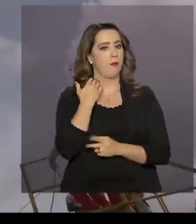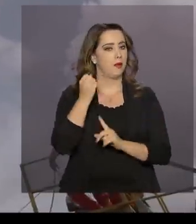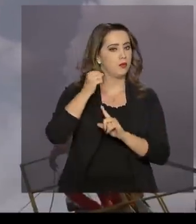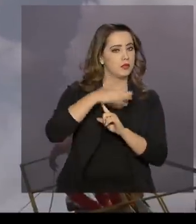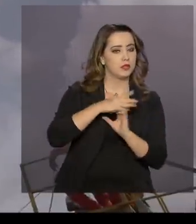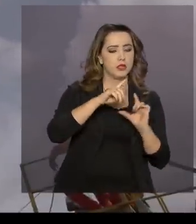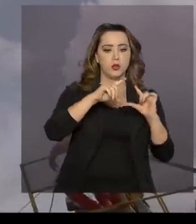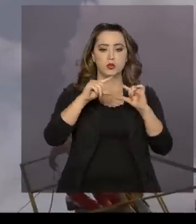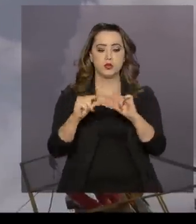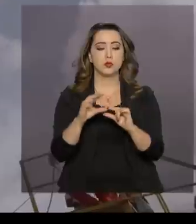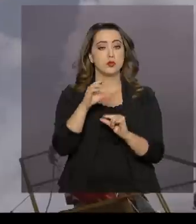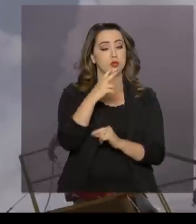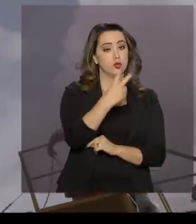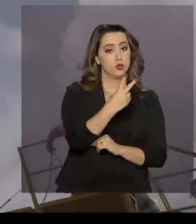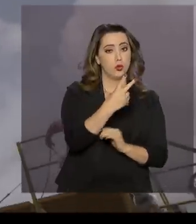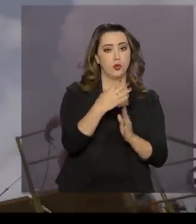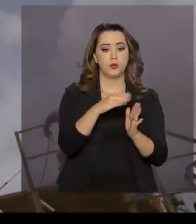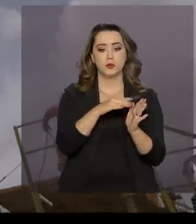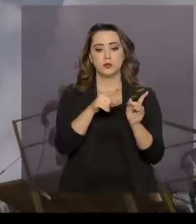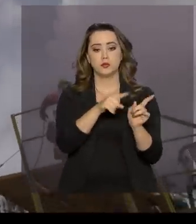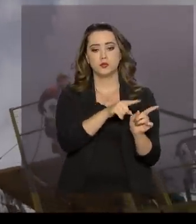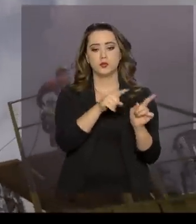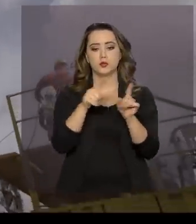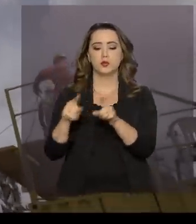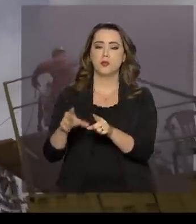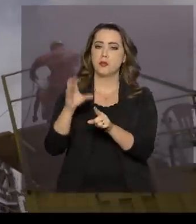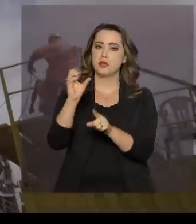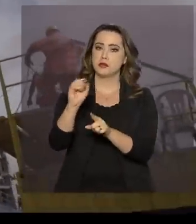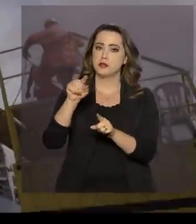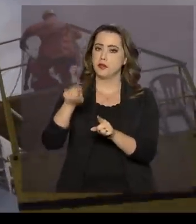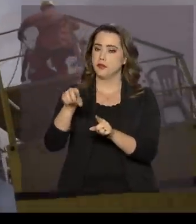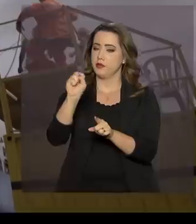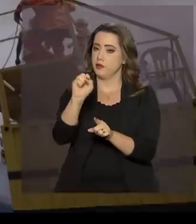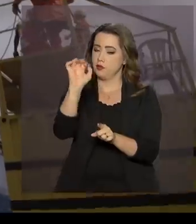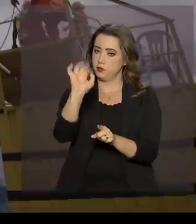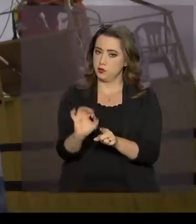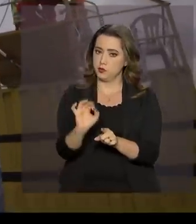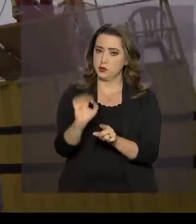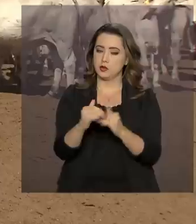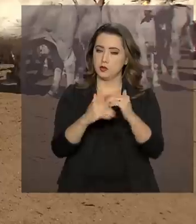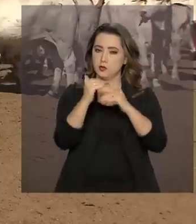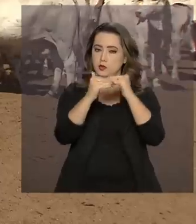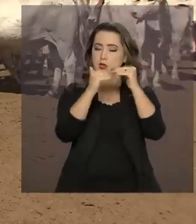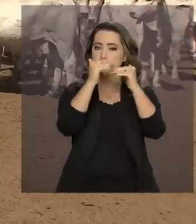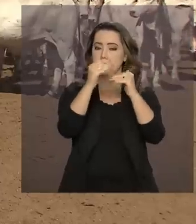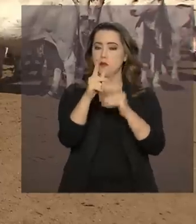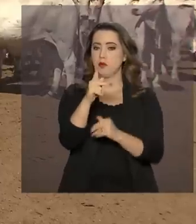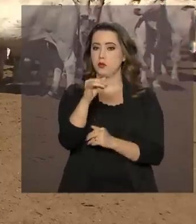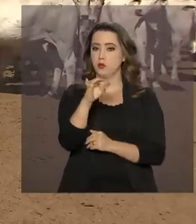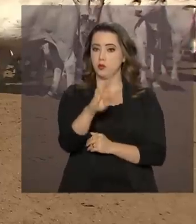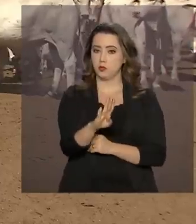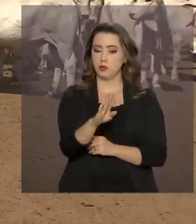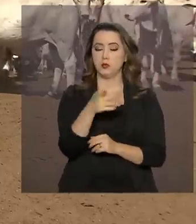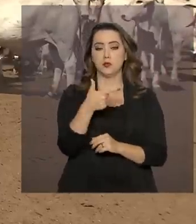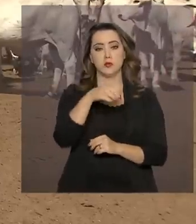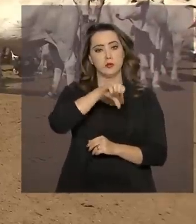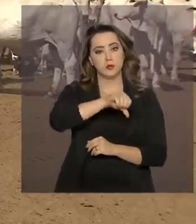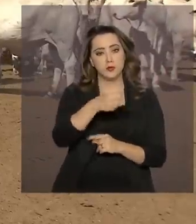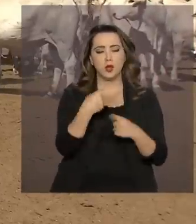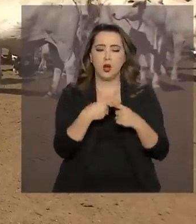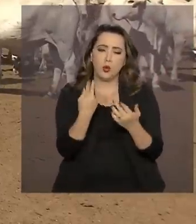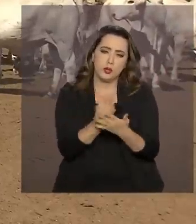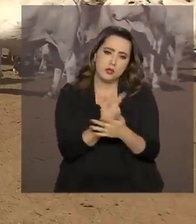0,8% a previsão de crescimento do PIB em 2019. Isso ocorreu por causa da menor